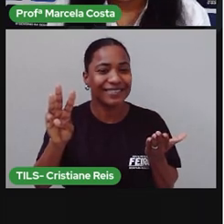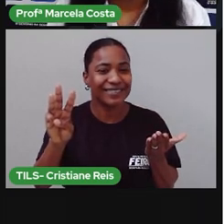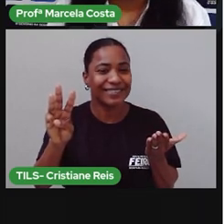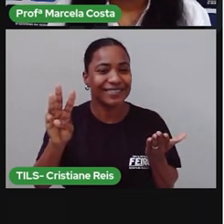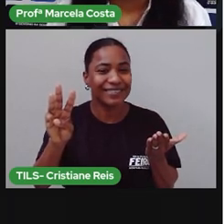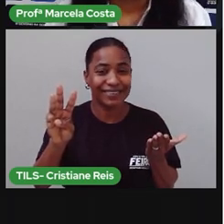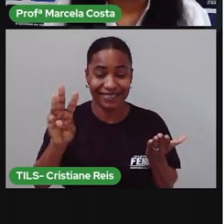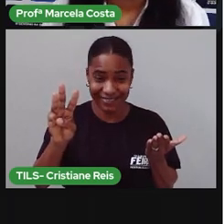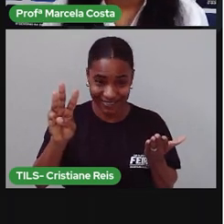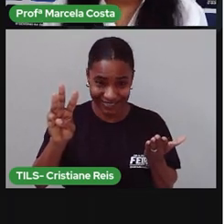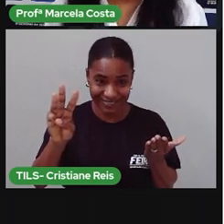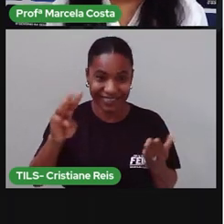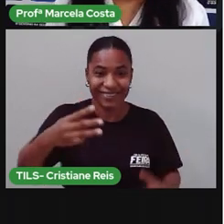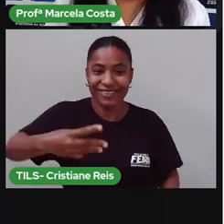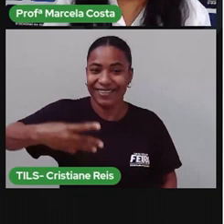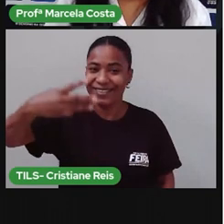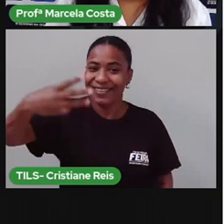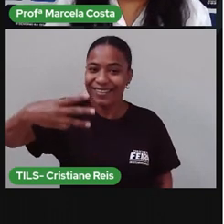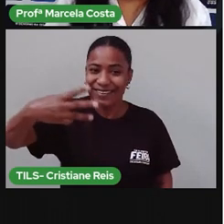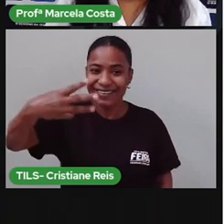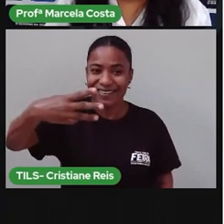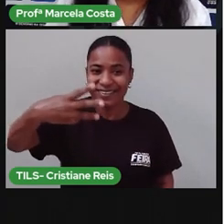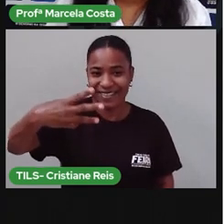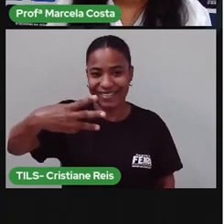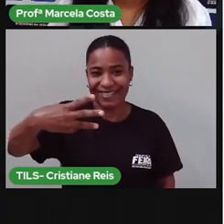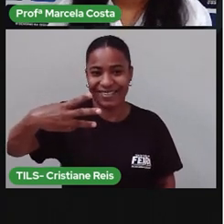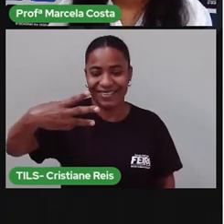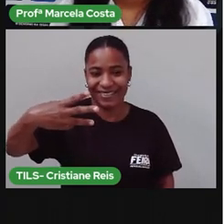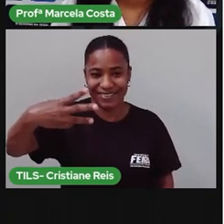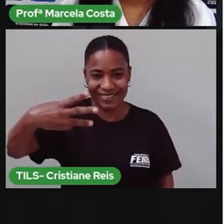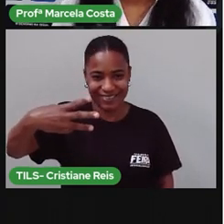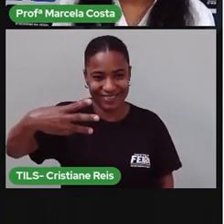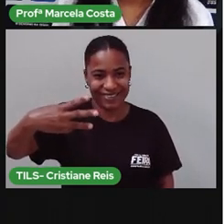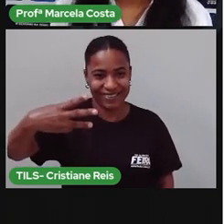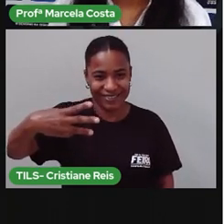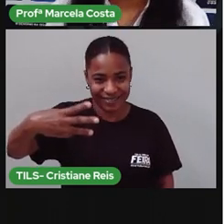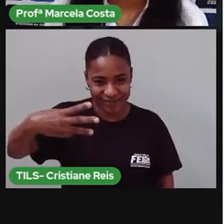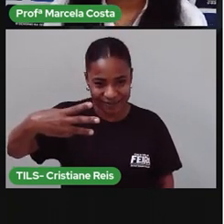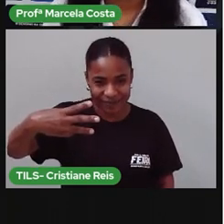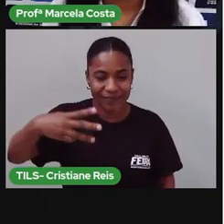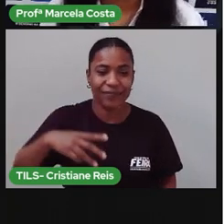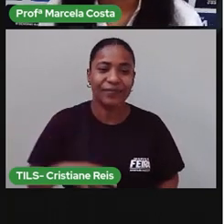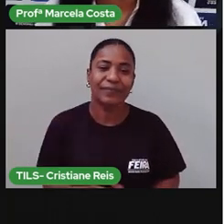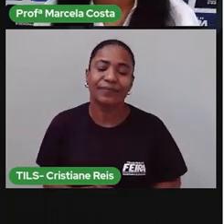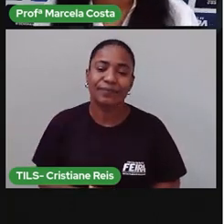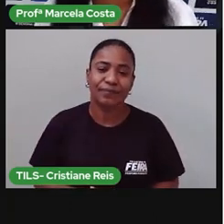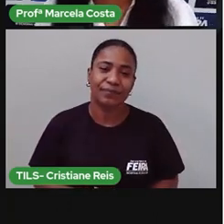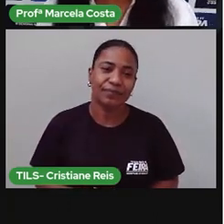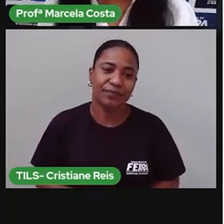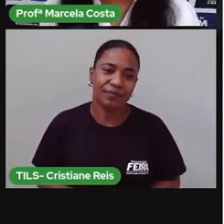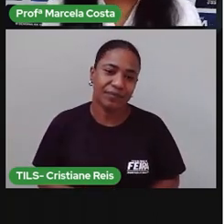É esse número aqui, né? Esse é o número três. Agora, vamos ver aqui.